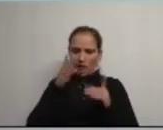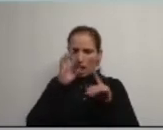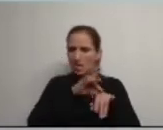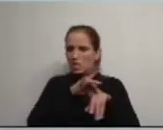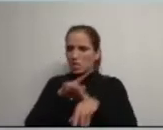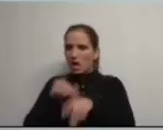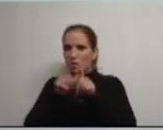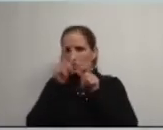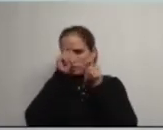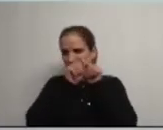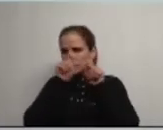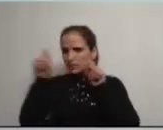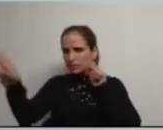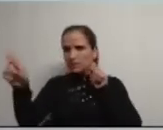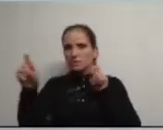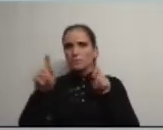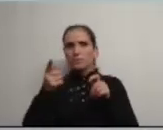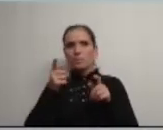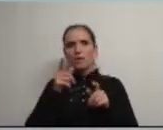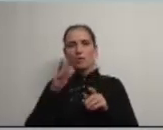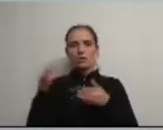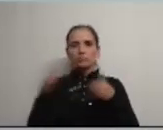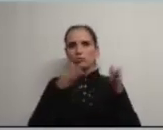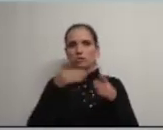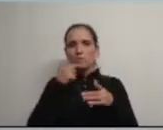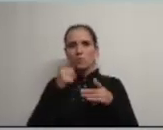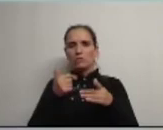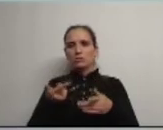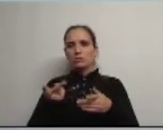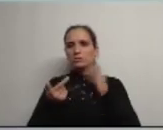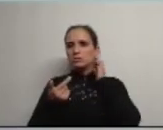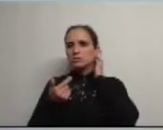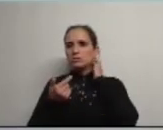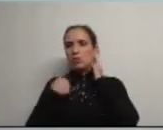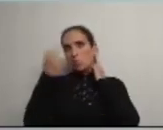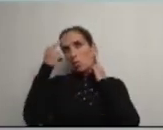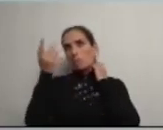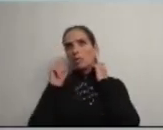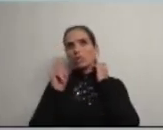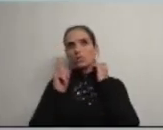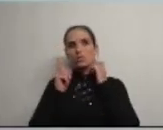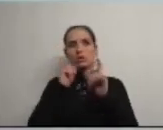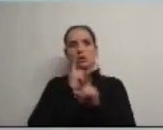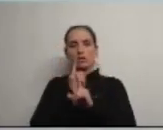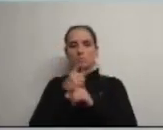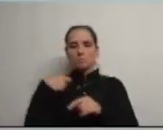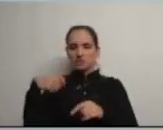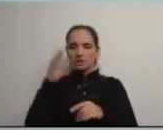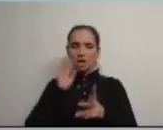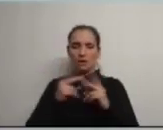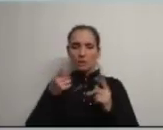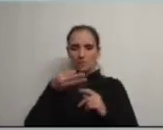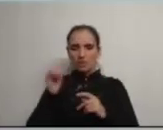ideológica que defina uma conduta não é não podemos andar não compreendo que um presidente de Câmara do PS